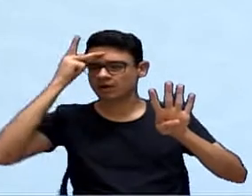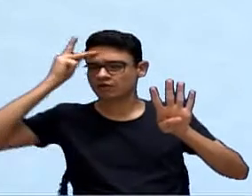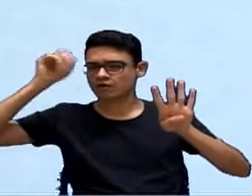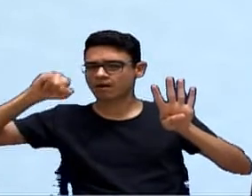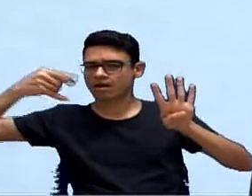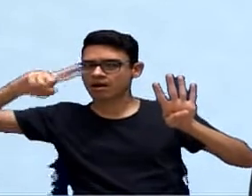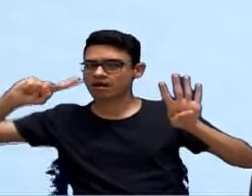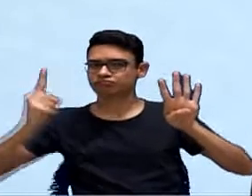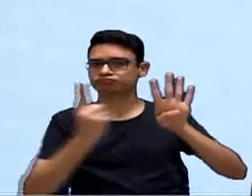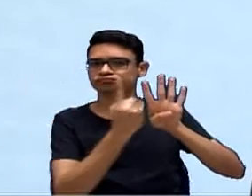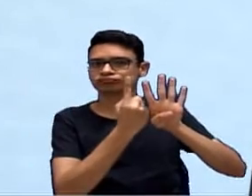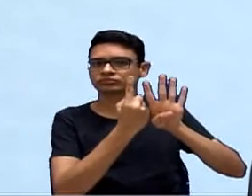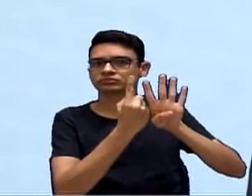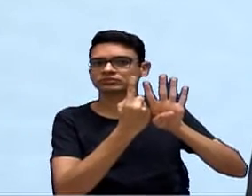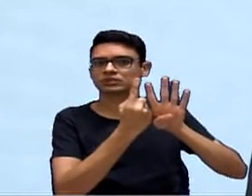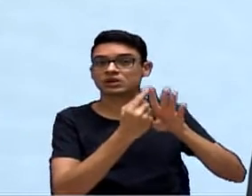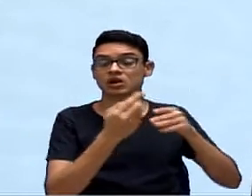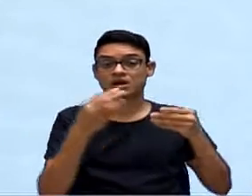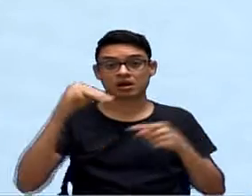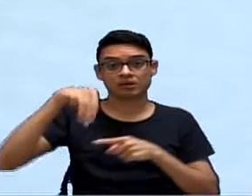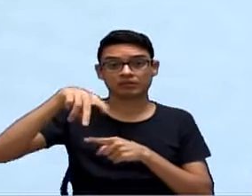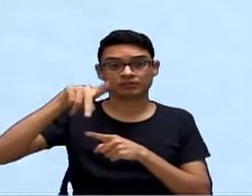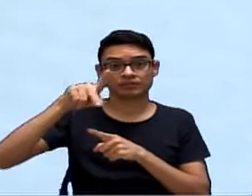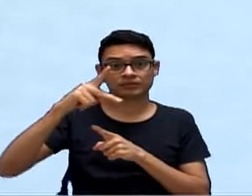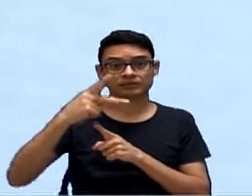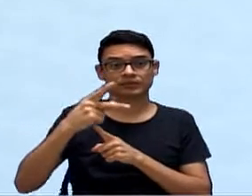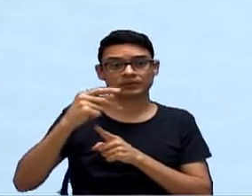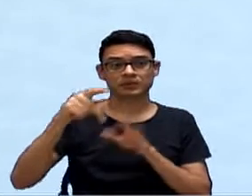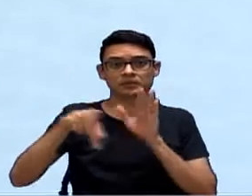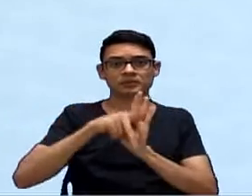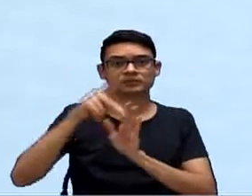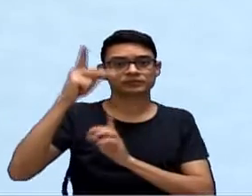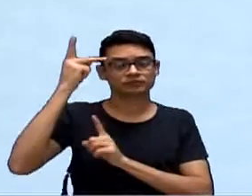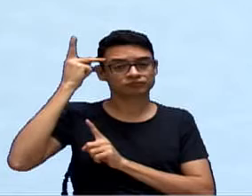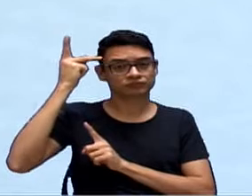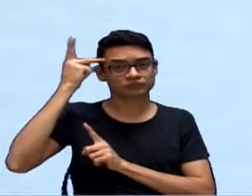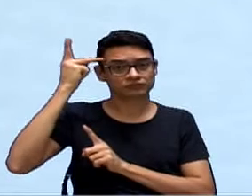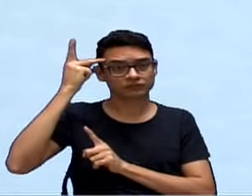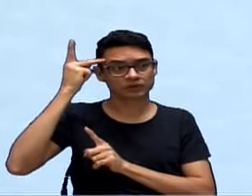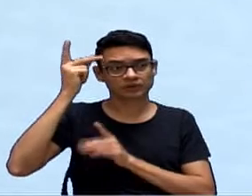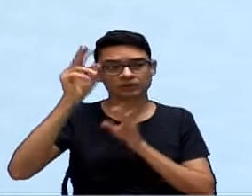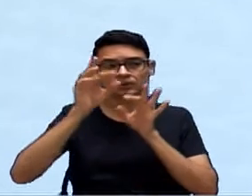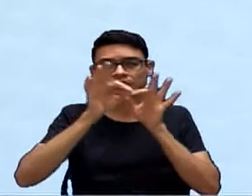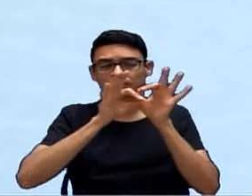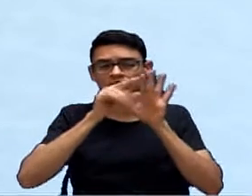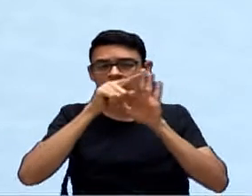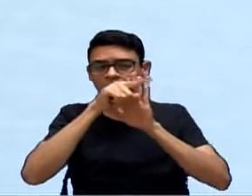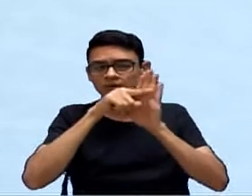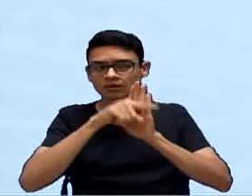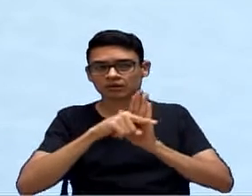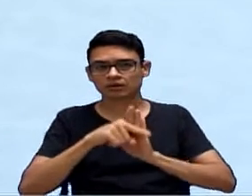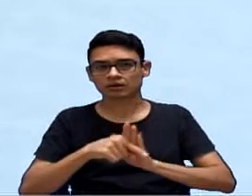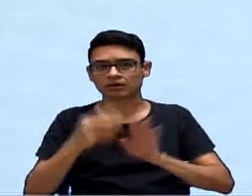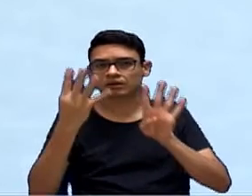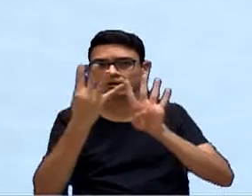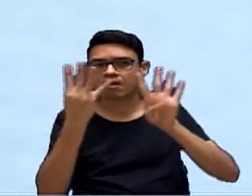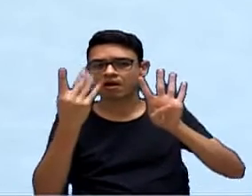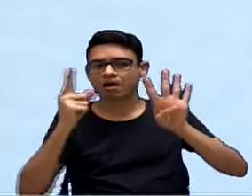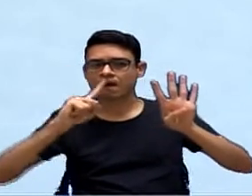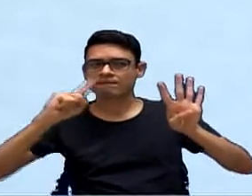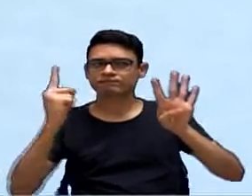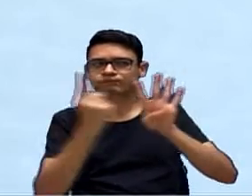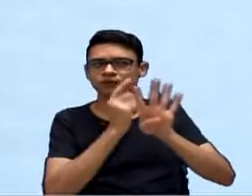Público do Estado de São Paulo está investigando 50 denúncias de fura-fila. Nós já temos 22